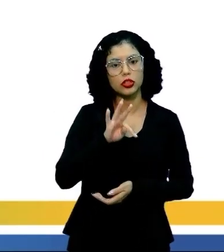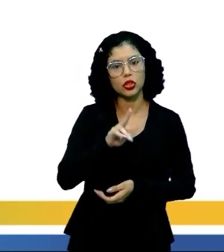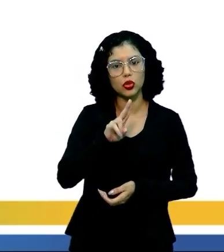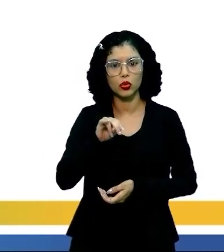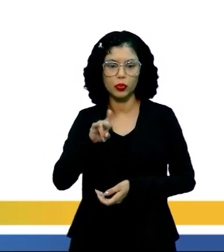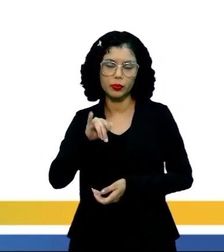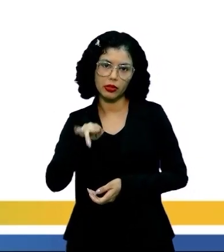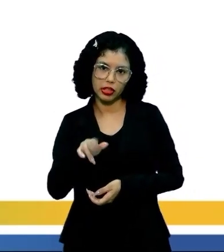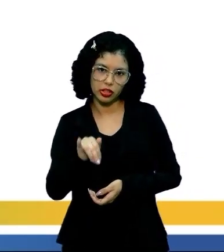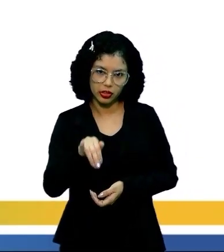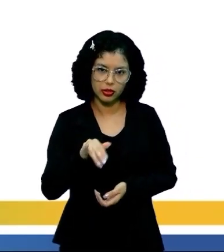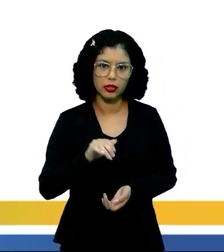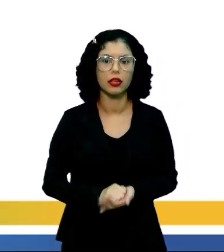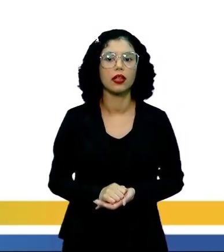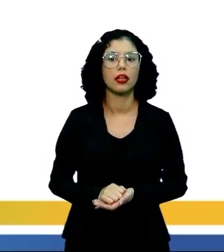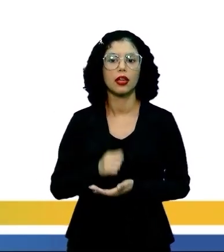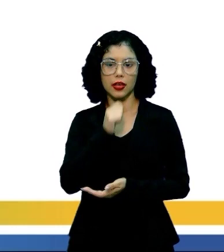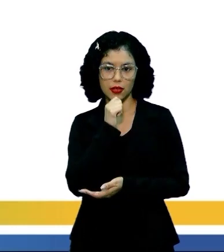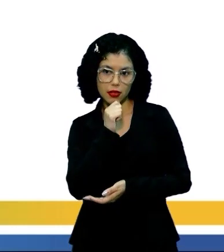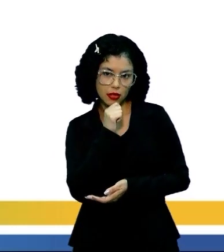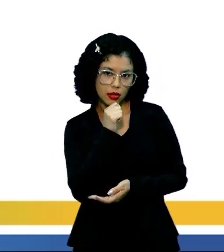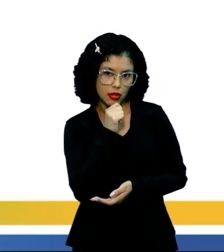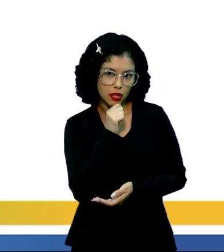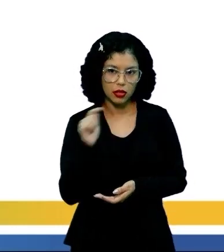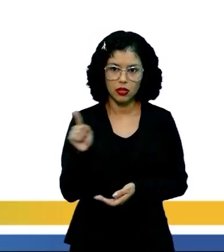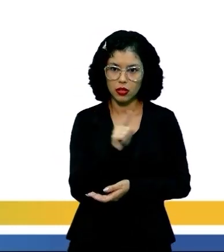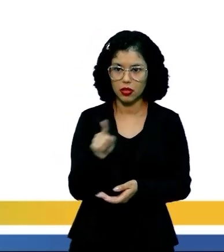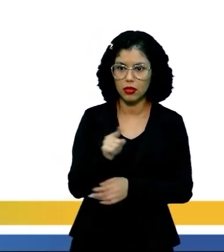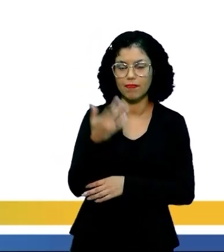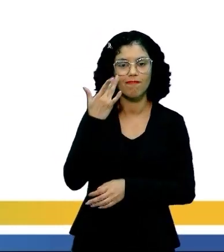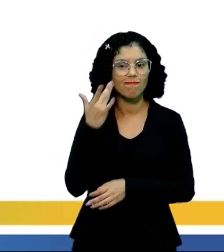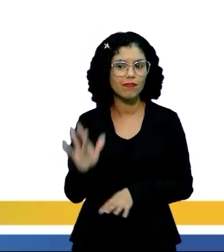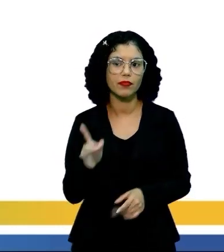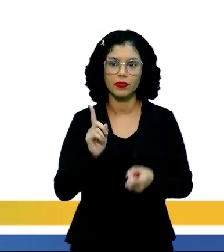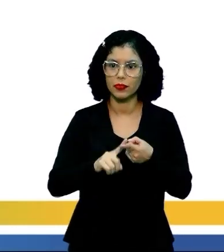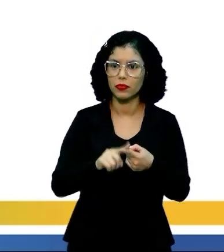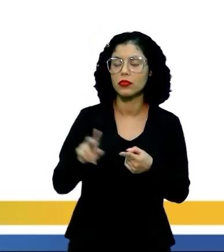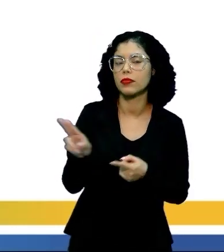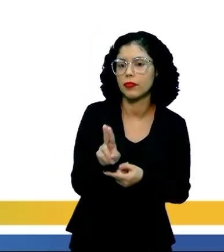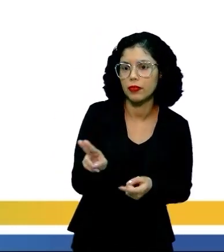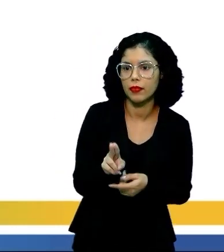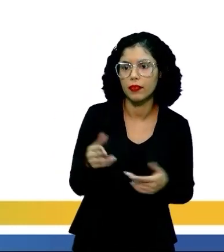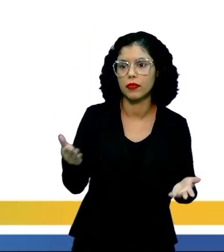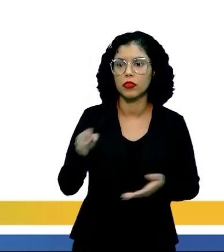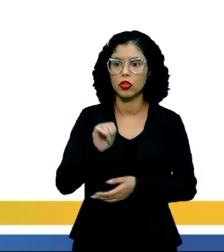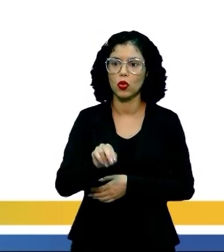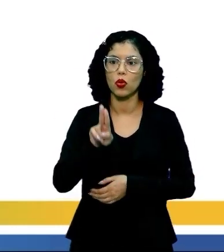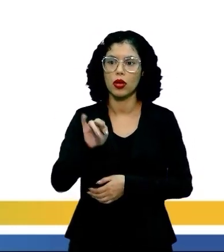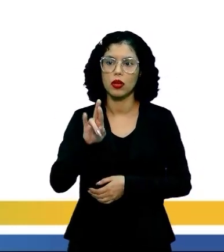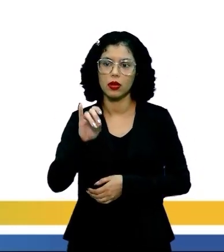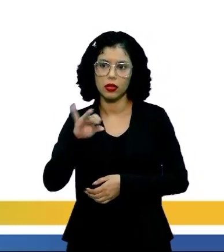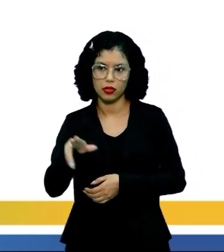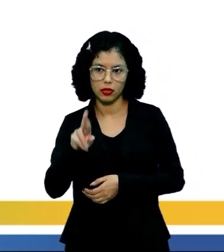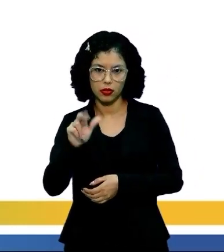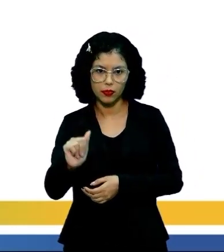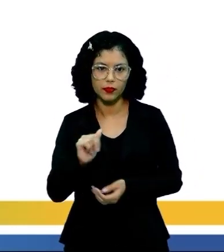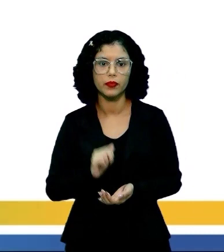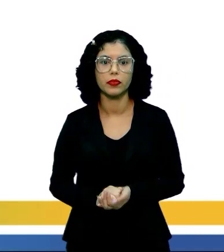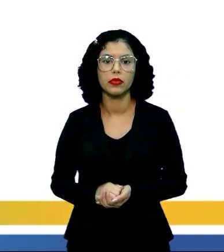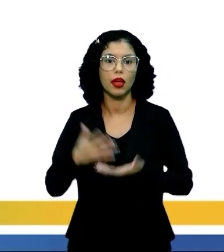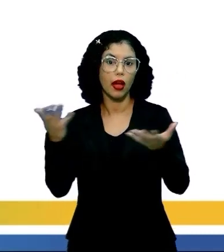do idioma tupiniquim, deram não se sabe por que em chamá-lo ubirajara.